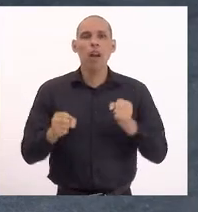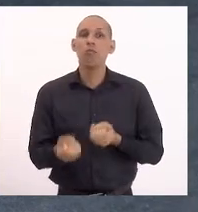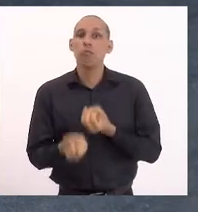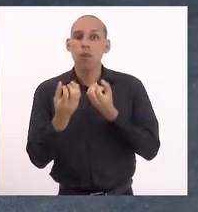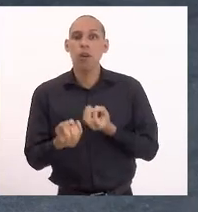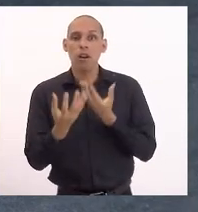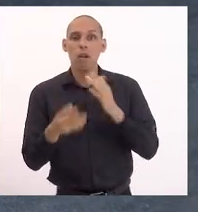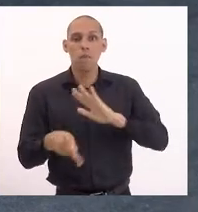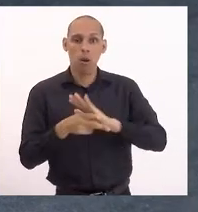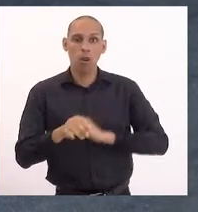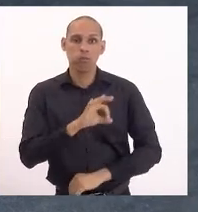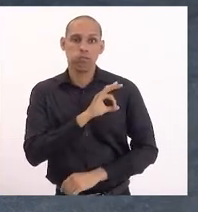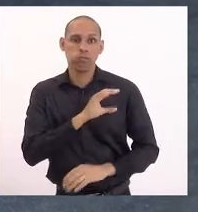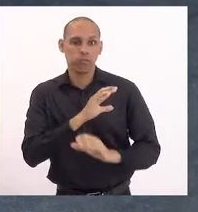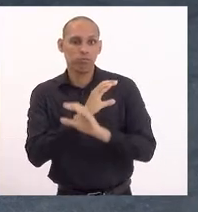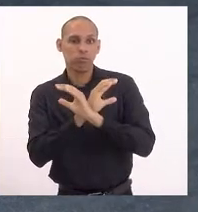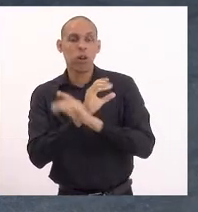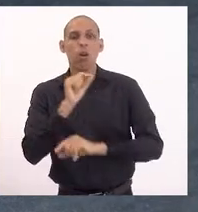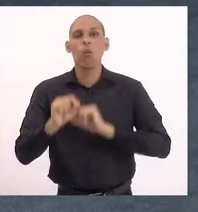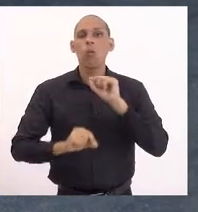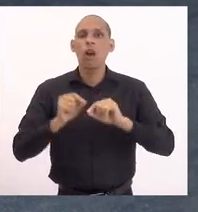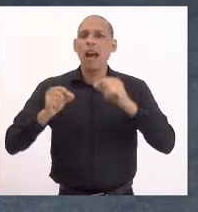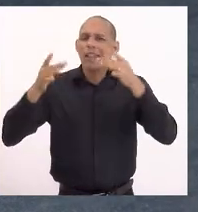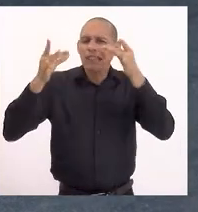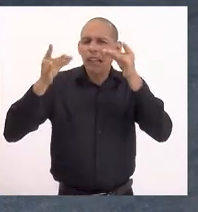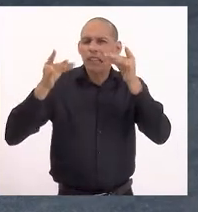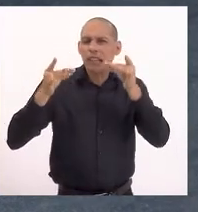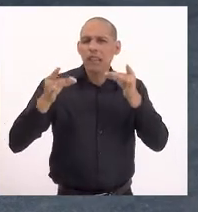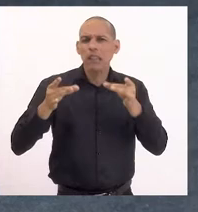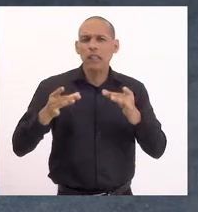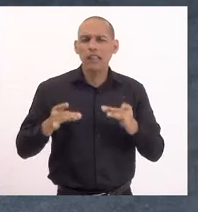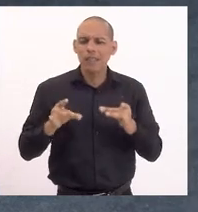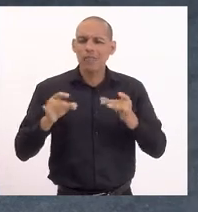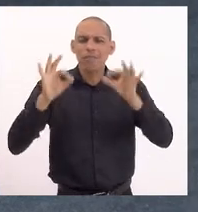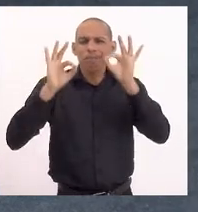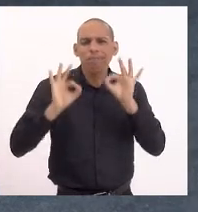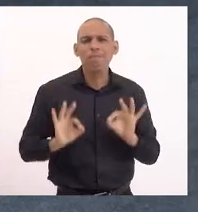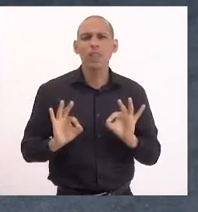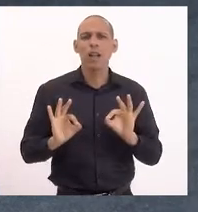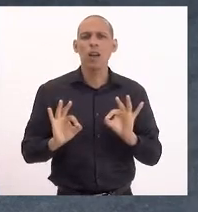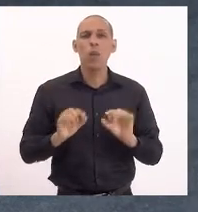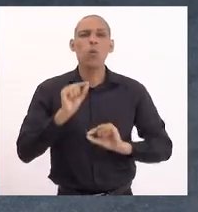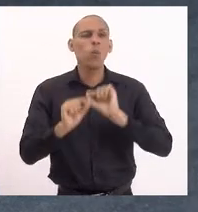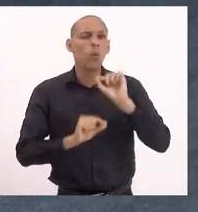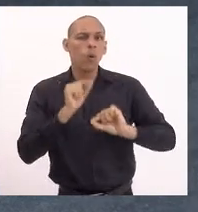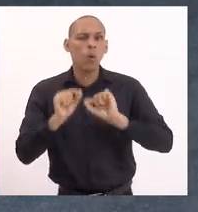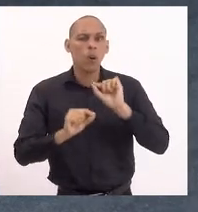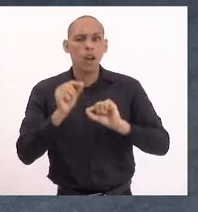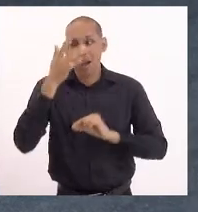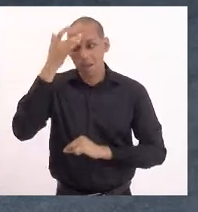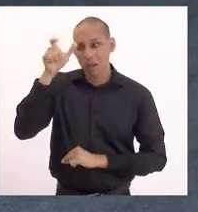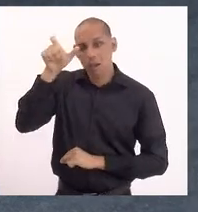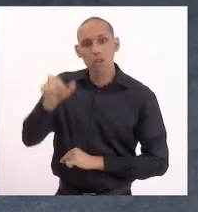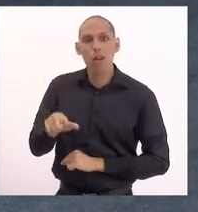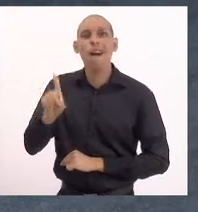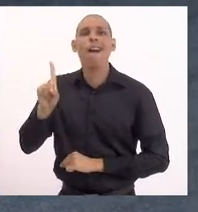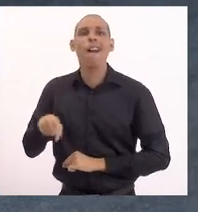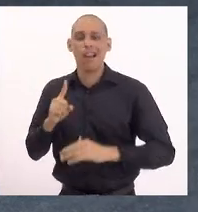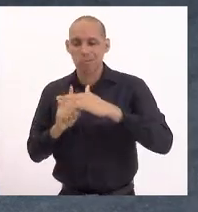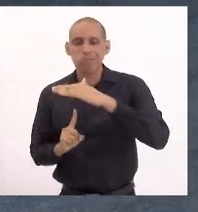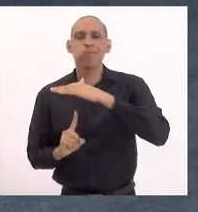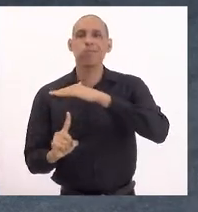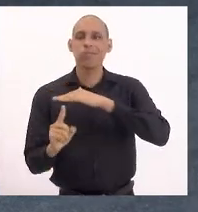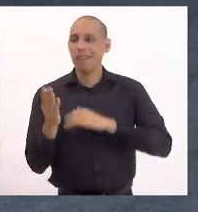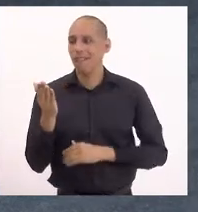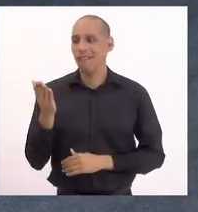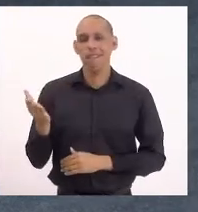Polícia Civil de detalhamento específico para pessoas em situação de refúgio que